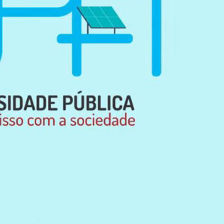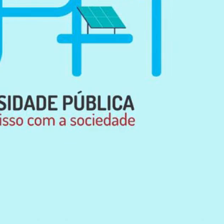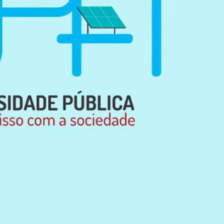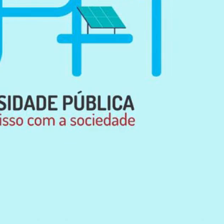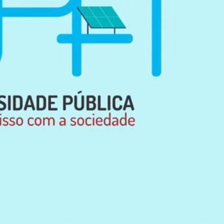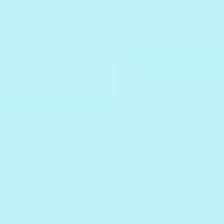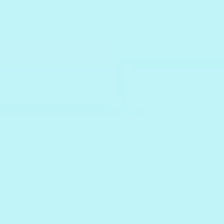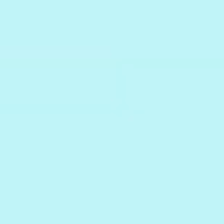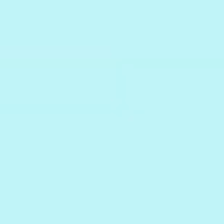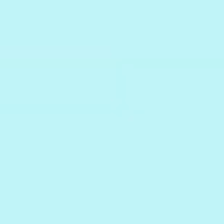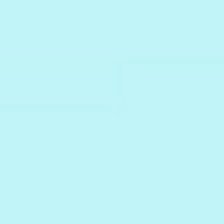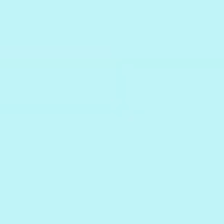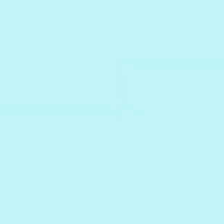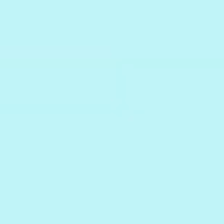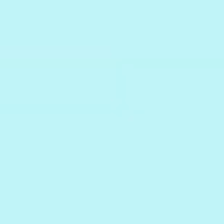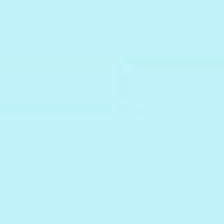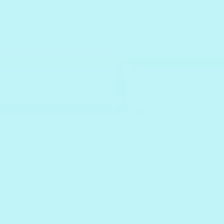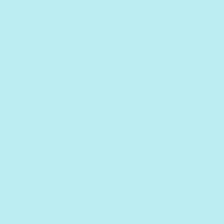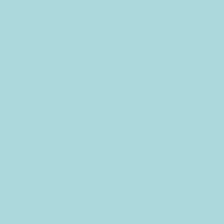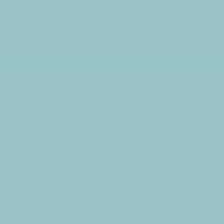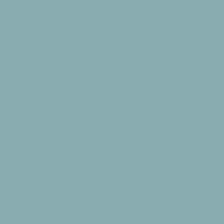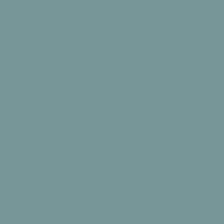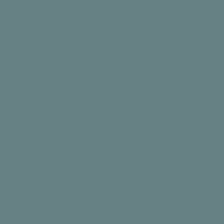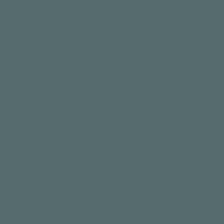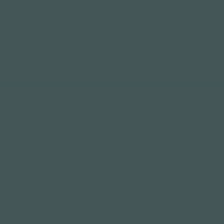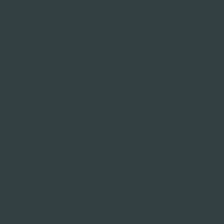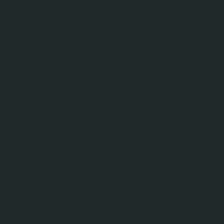Música Música